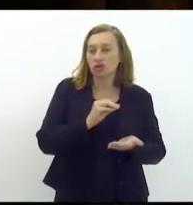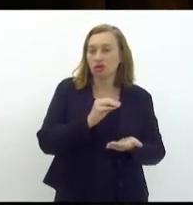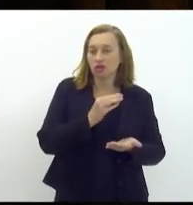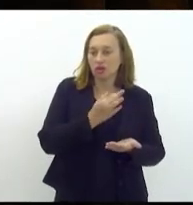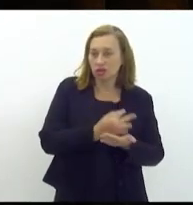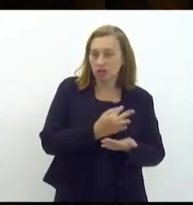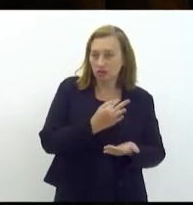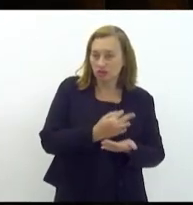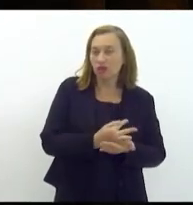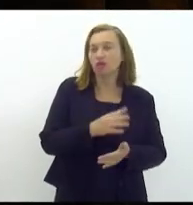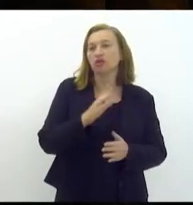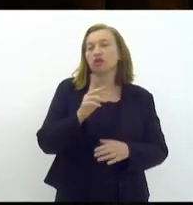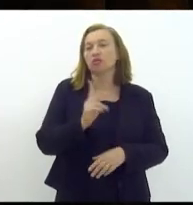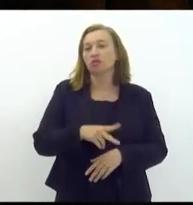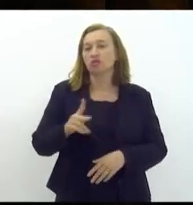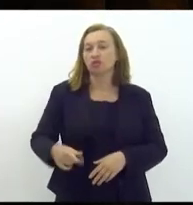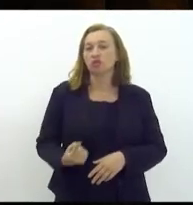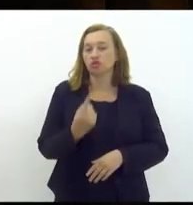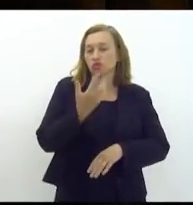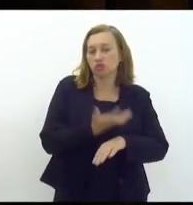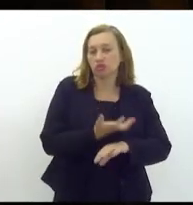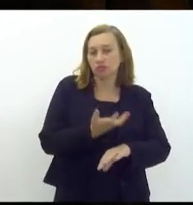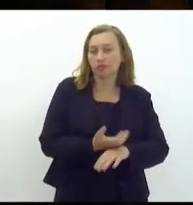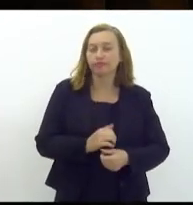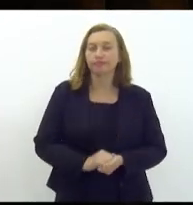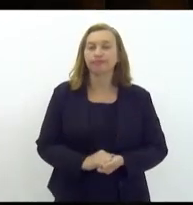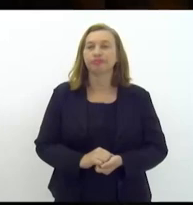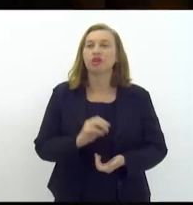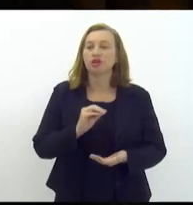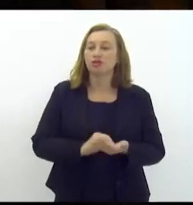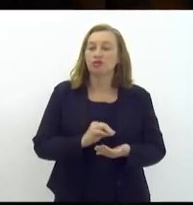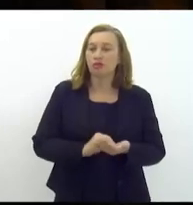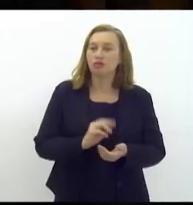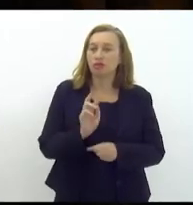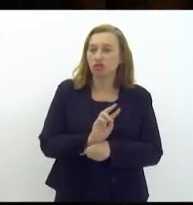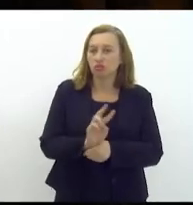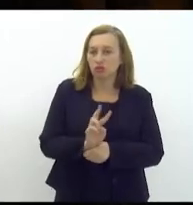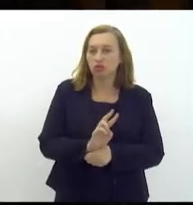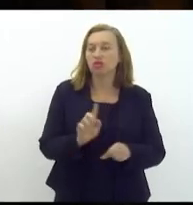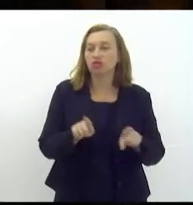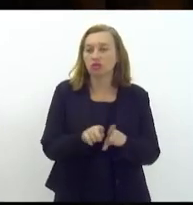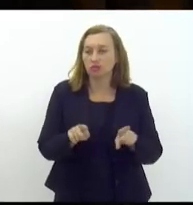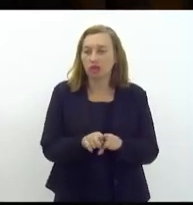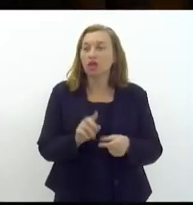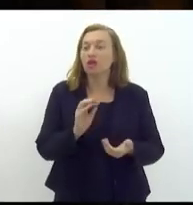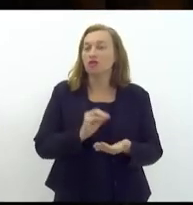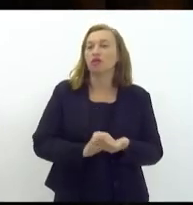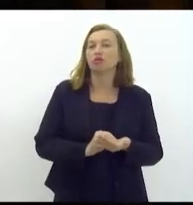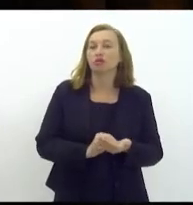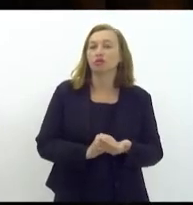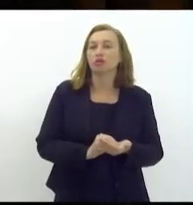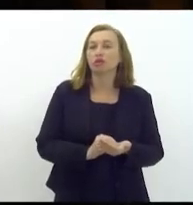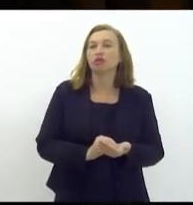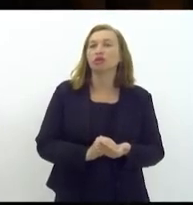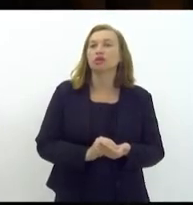de ao menos uma disciplina e faltam inspetores e faltam